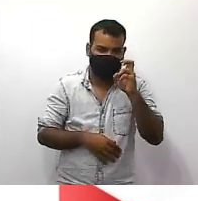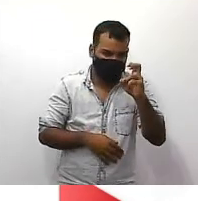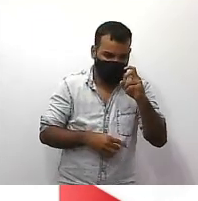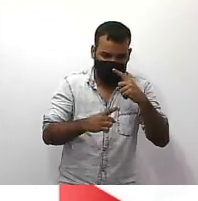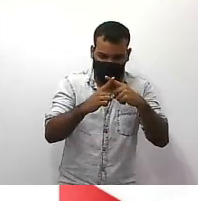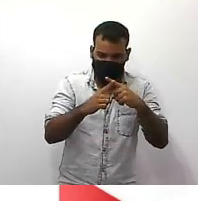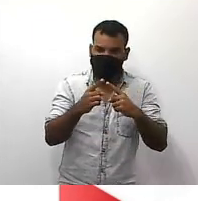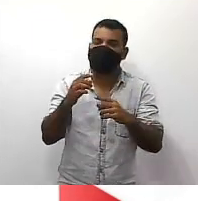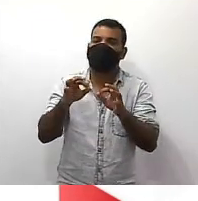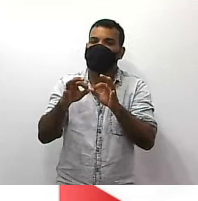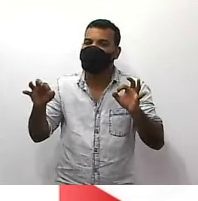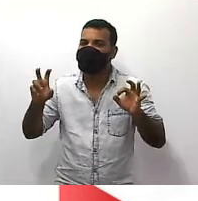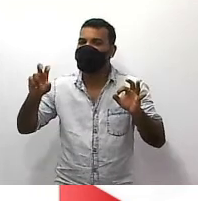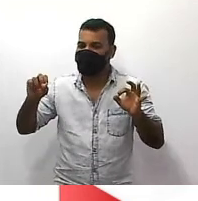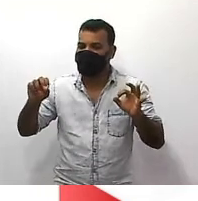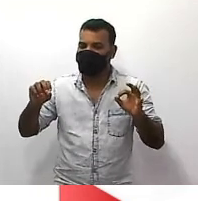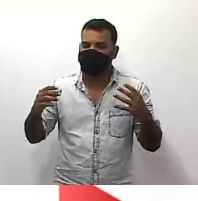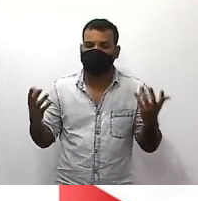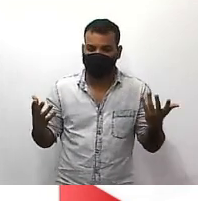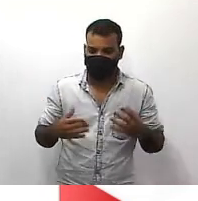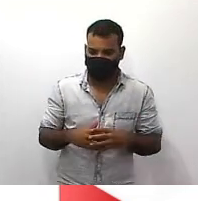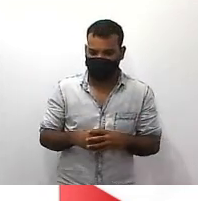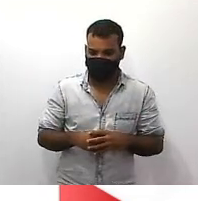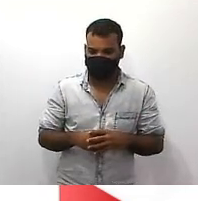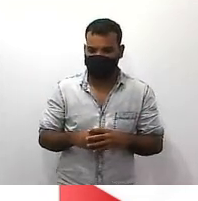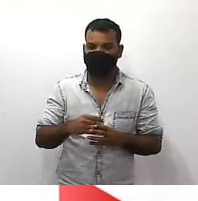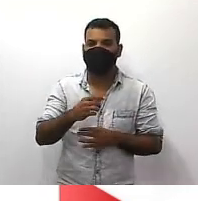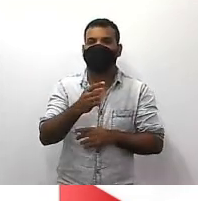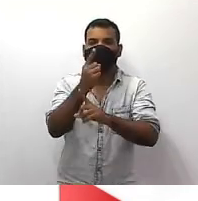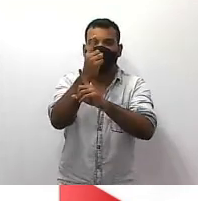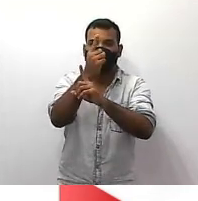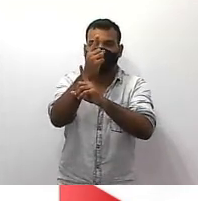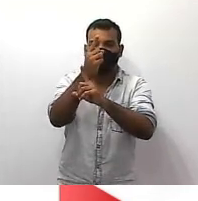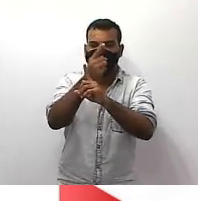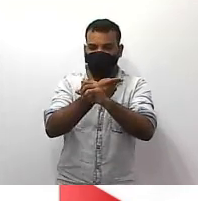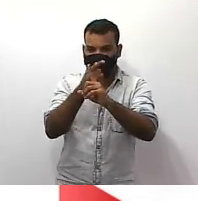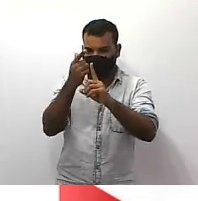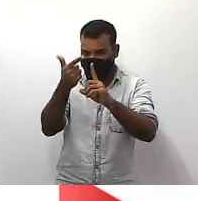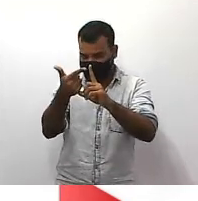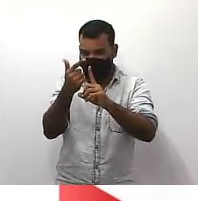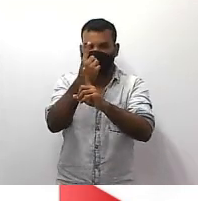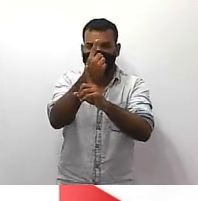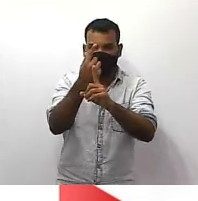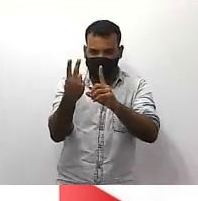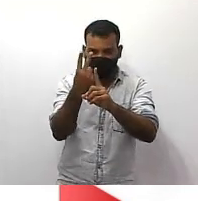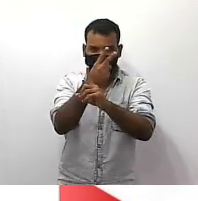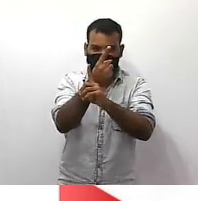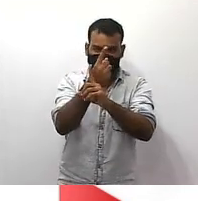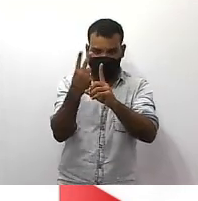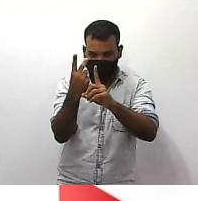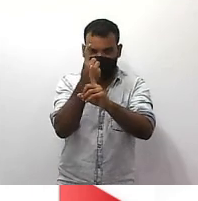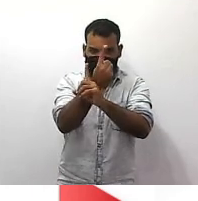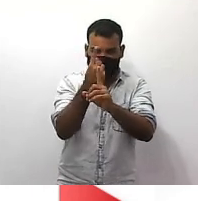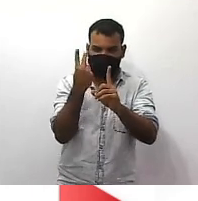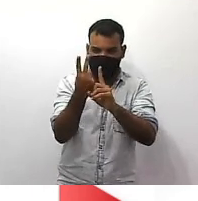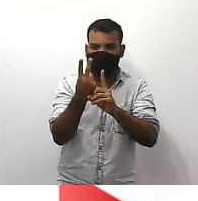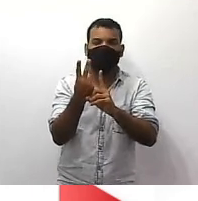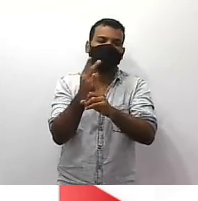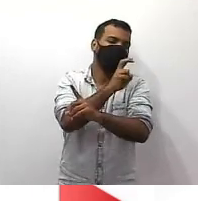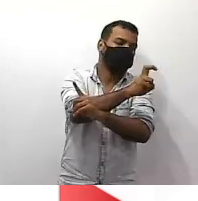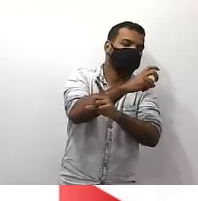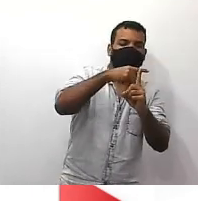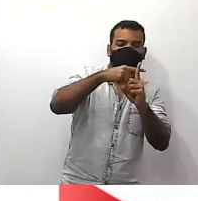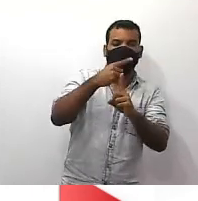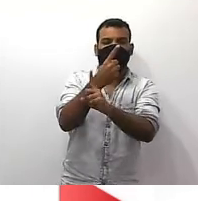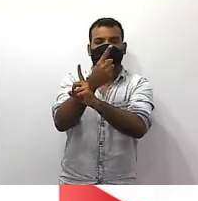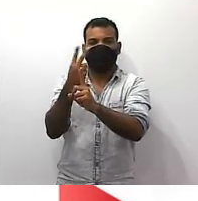metros mais meio metro tá essa esse é o valor tá lá então segue comigo na resolução de e vamos dar solução para